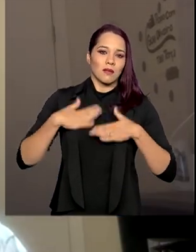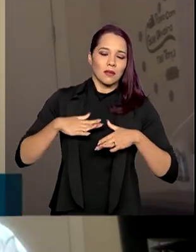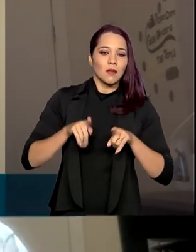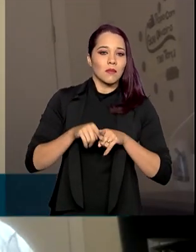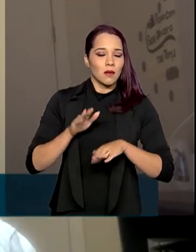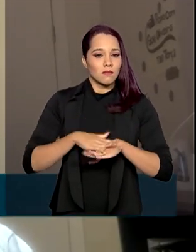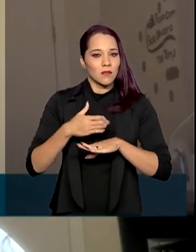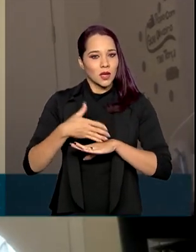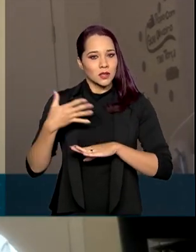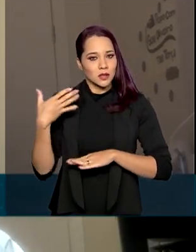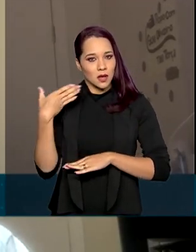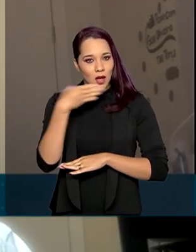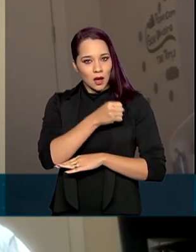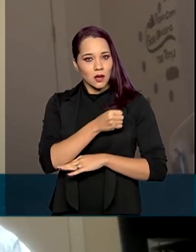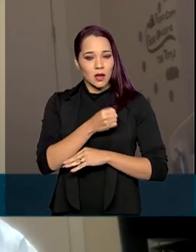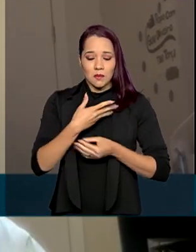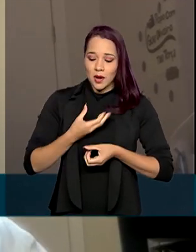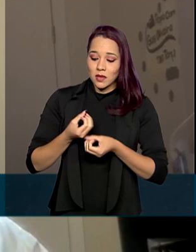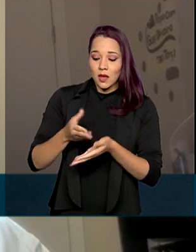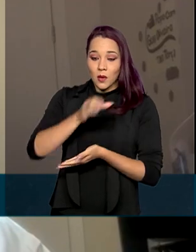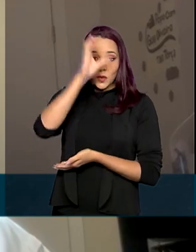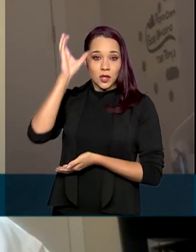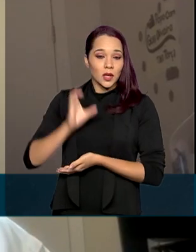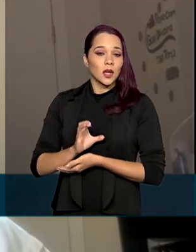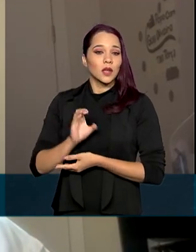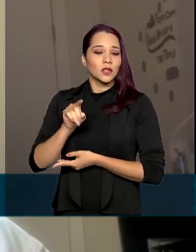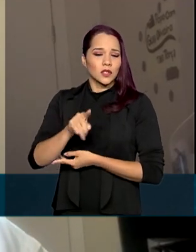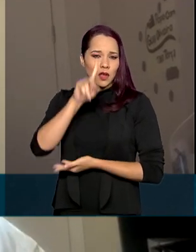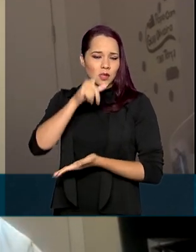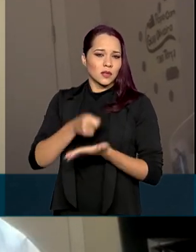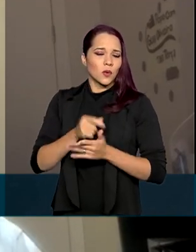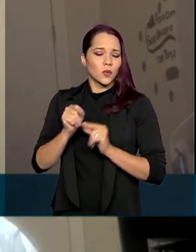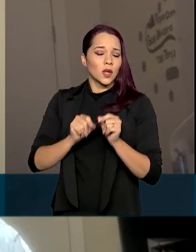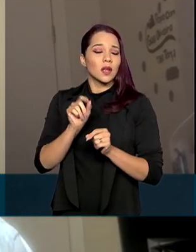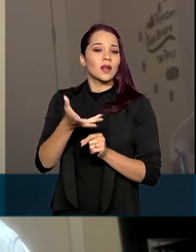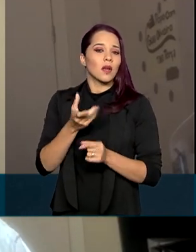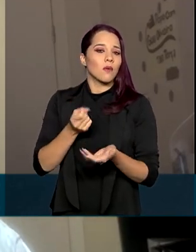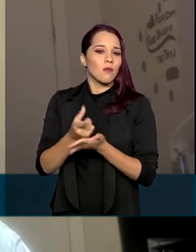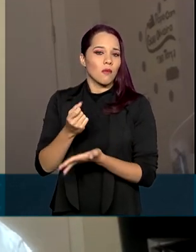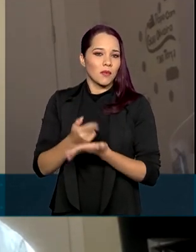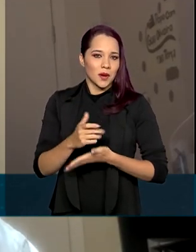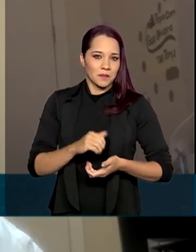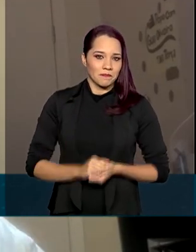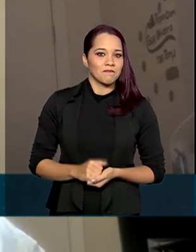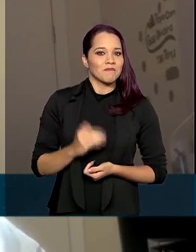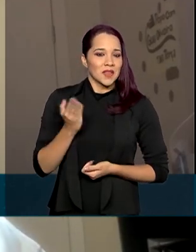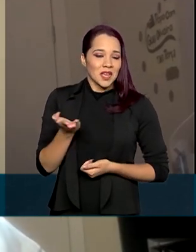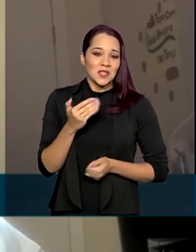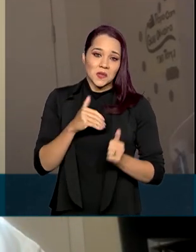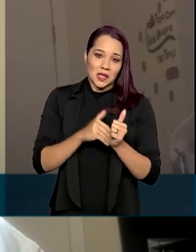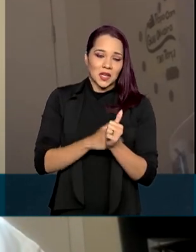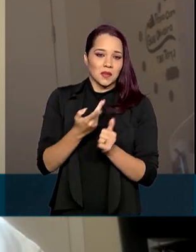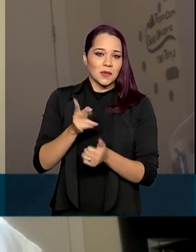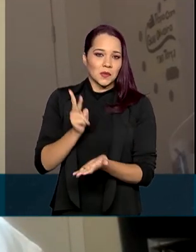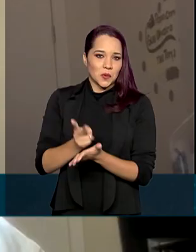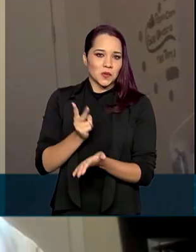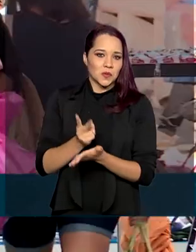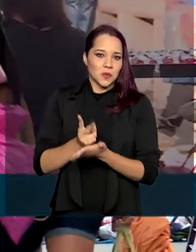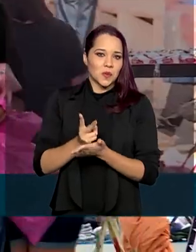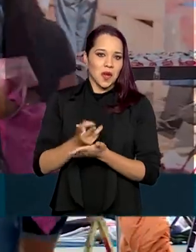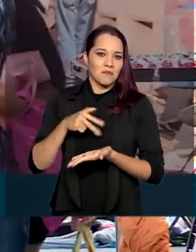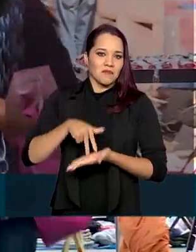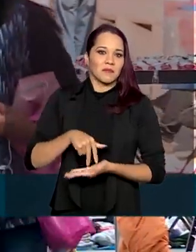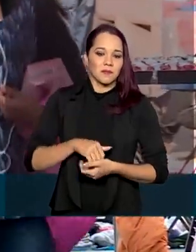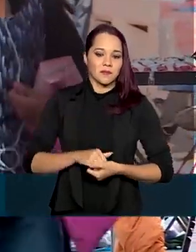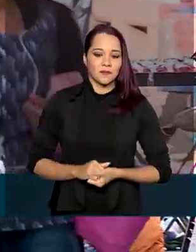agilidade para oferecer ao cliente na sua decisão de consumo. Esse é o segredo para que eles se mantenham vivos.